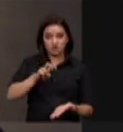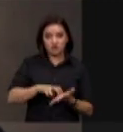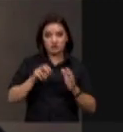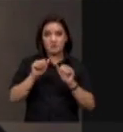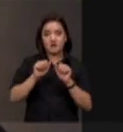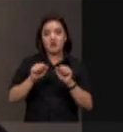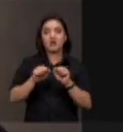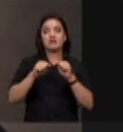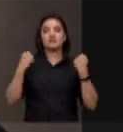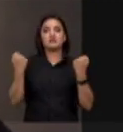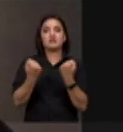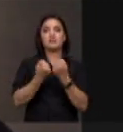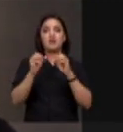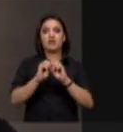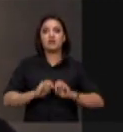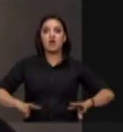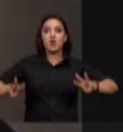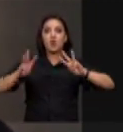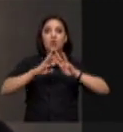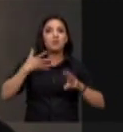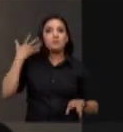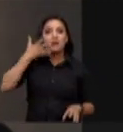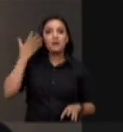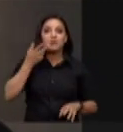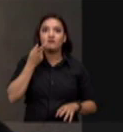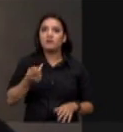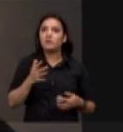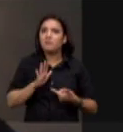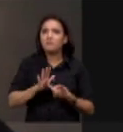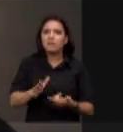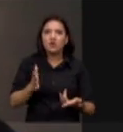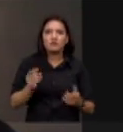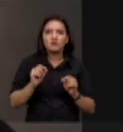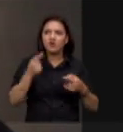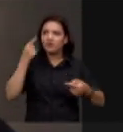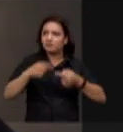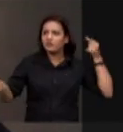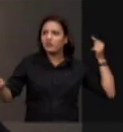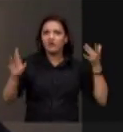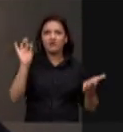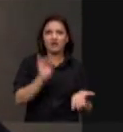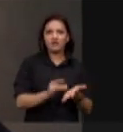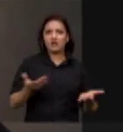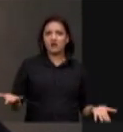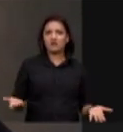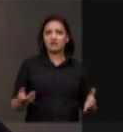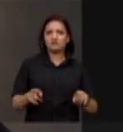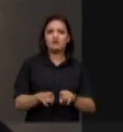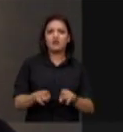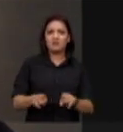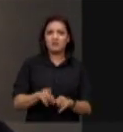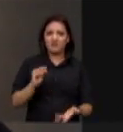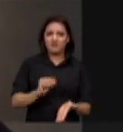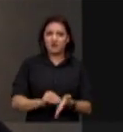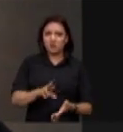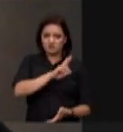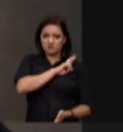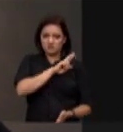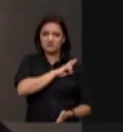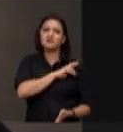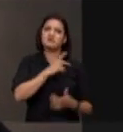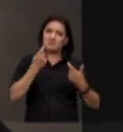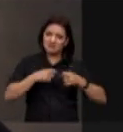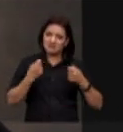Aquele pronunciamento corrobora o quadro de descolamento da realidade, disculptura e responsabilidade. Precisamos reagir.